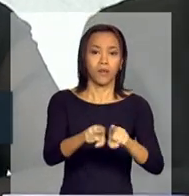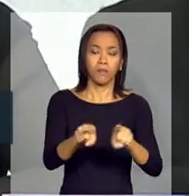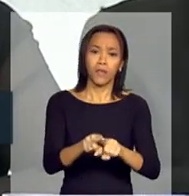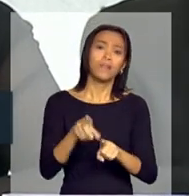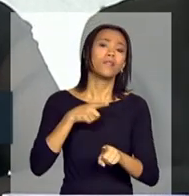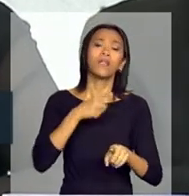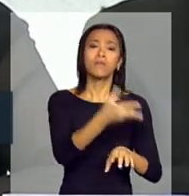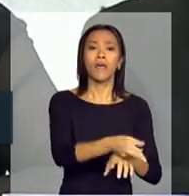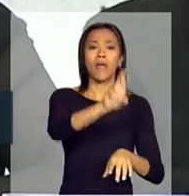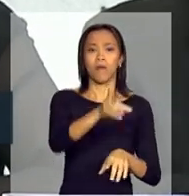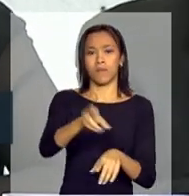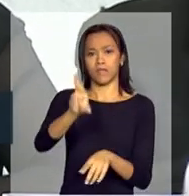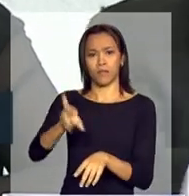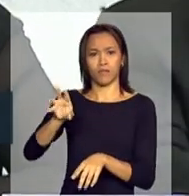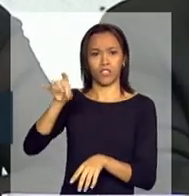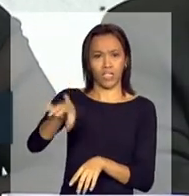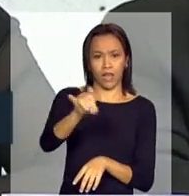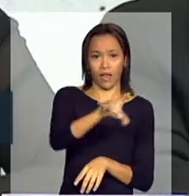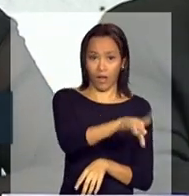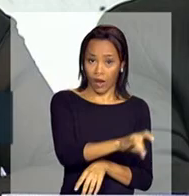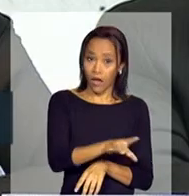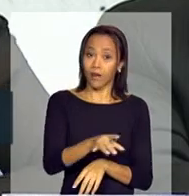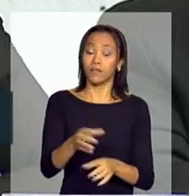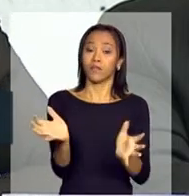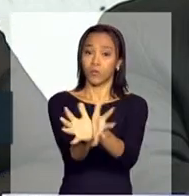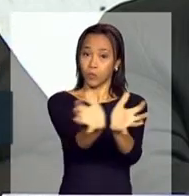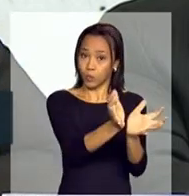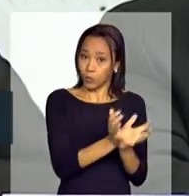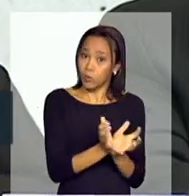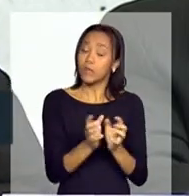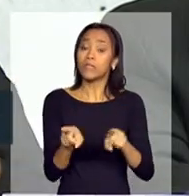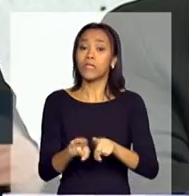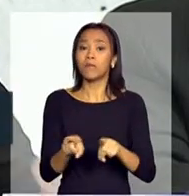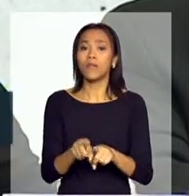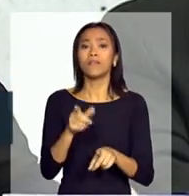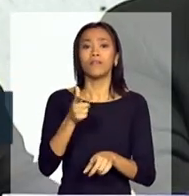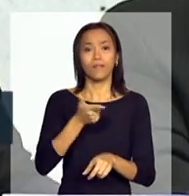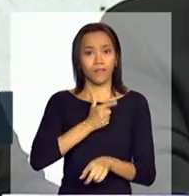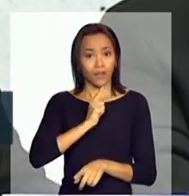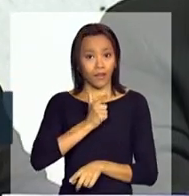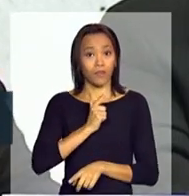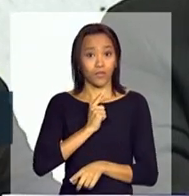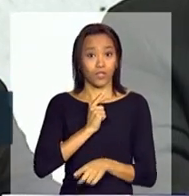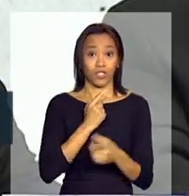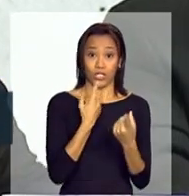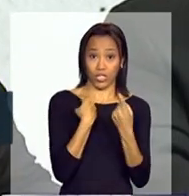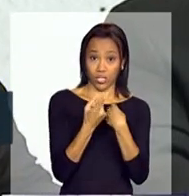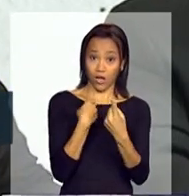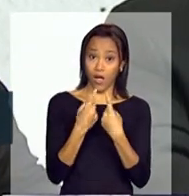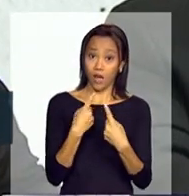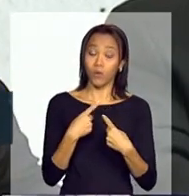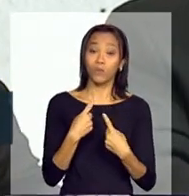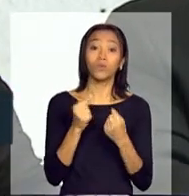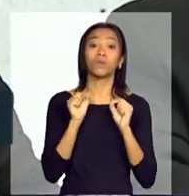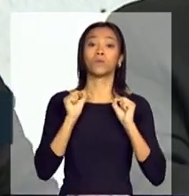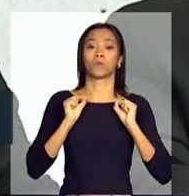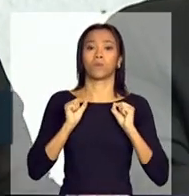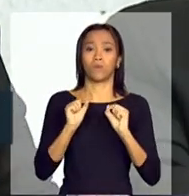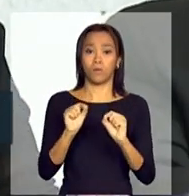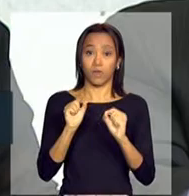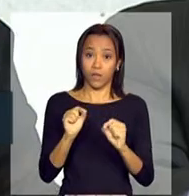representações variadas, mas que também temos feito, Gilberto, diálogos com os movimentos